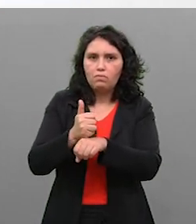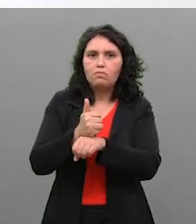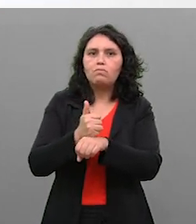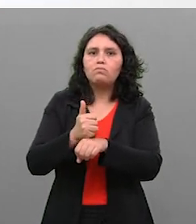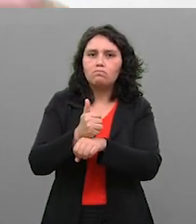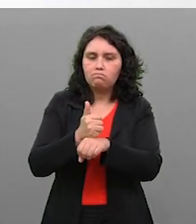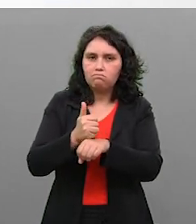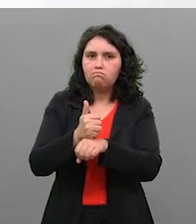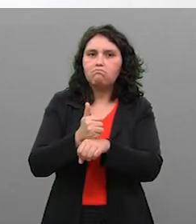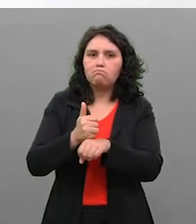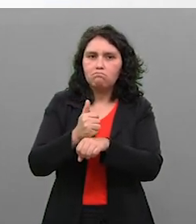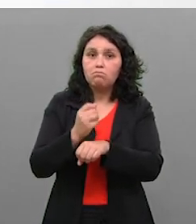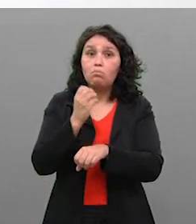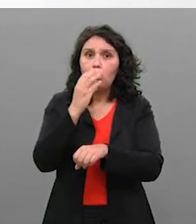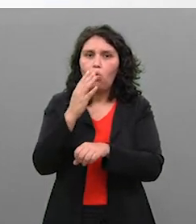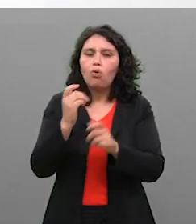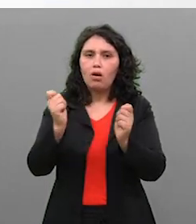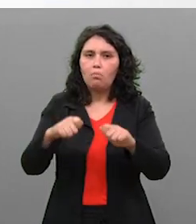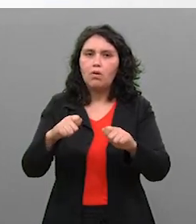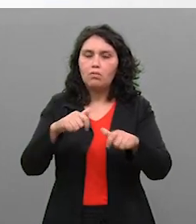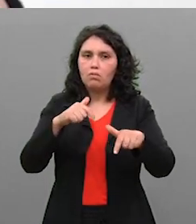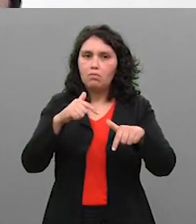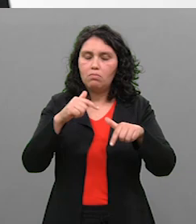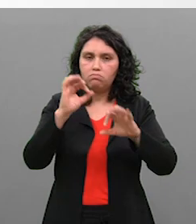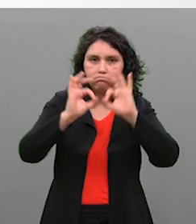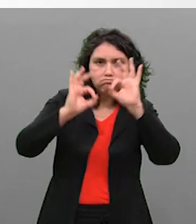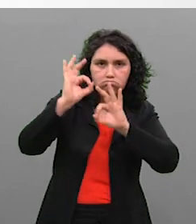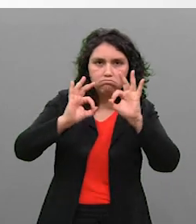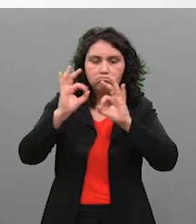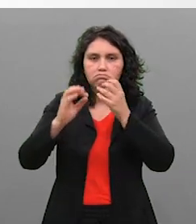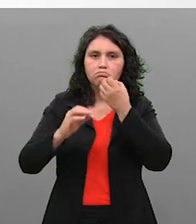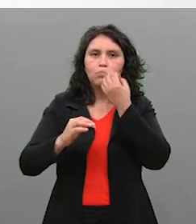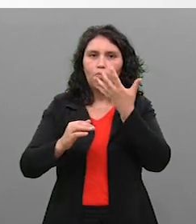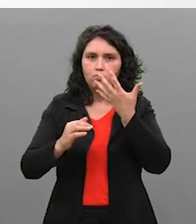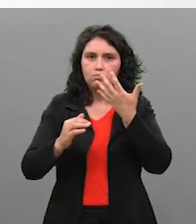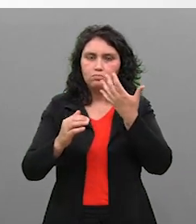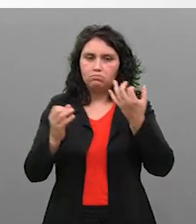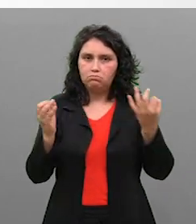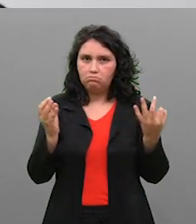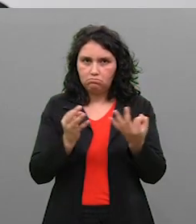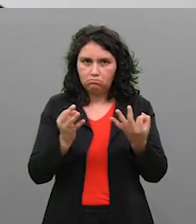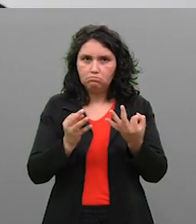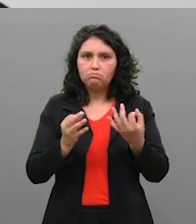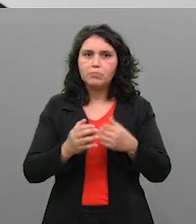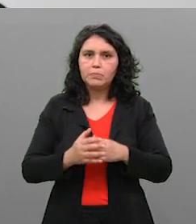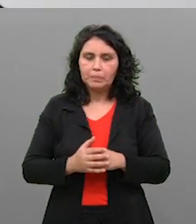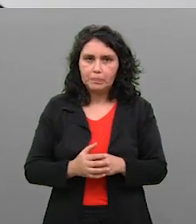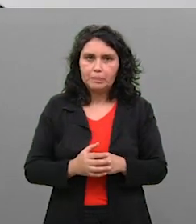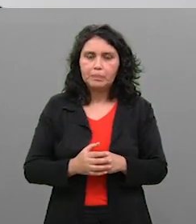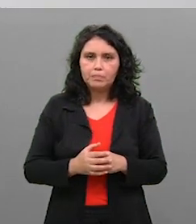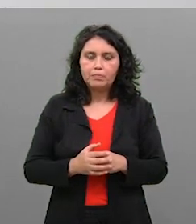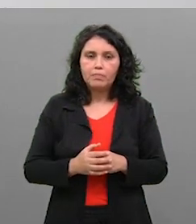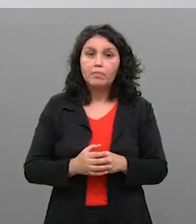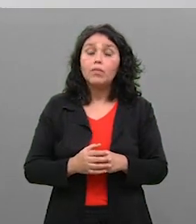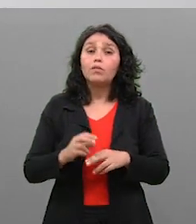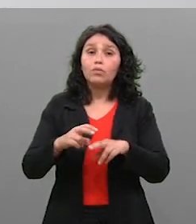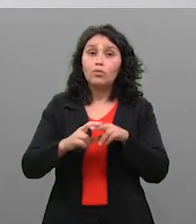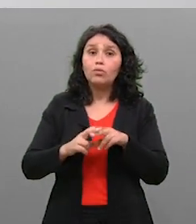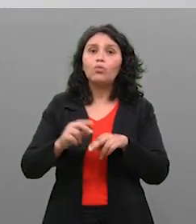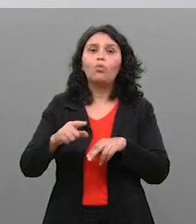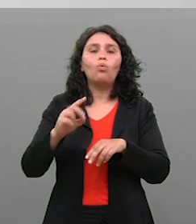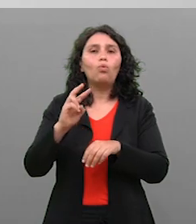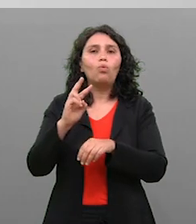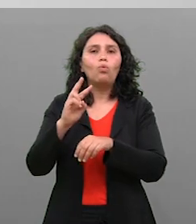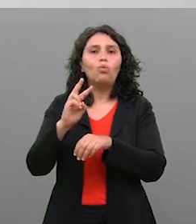vá realizar o procedimento escolhido para que ela saia satisfeita. Então, o cuidado não é